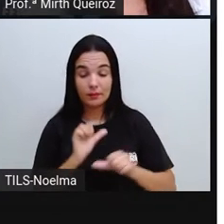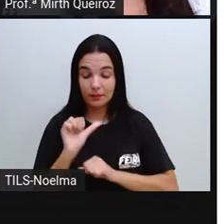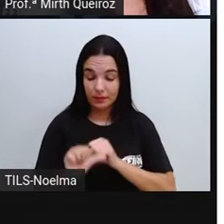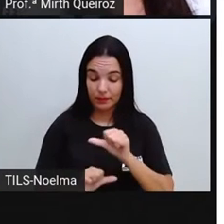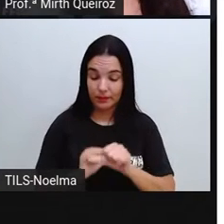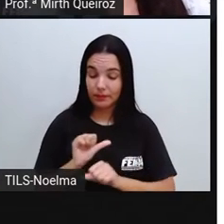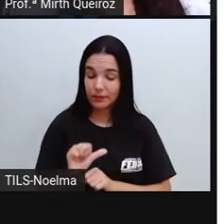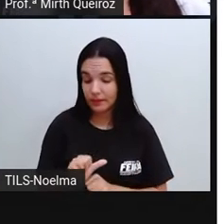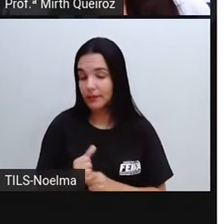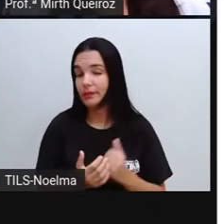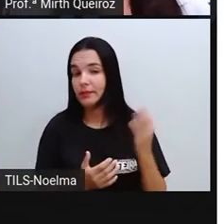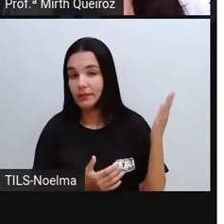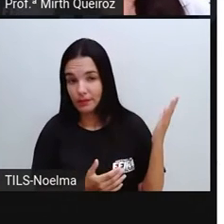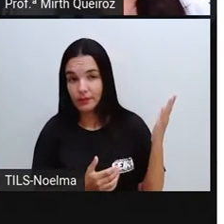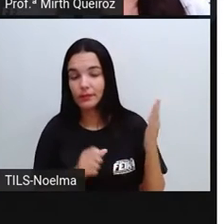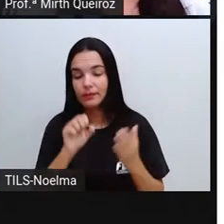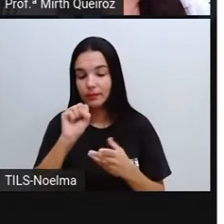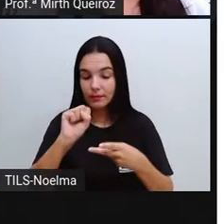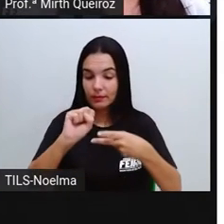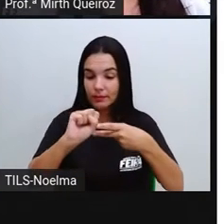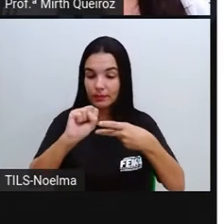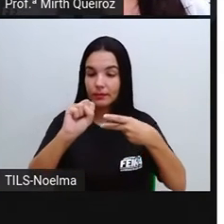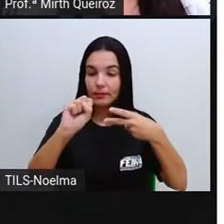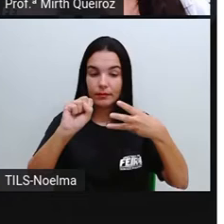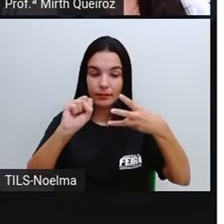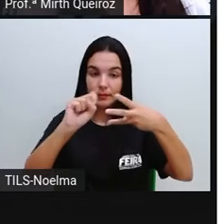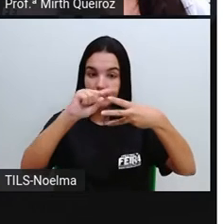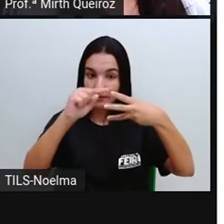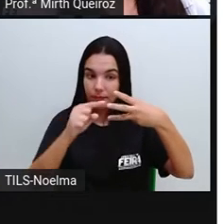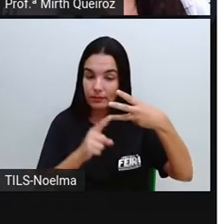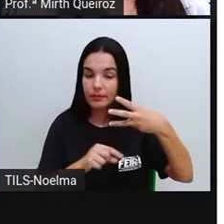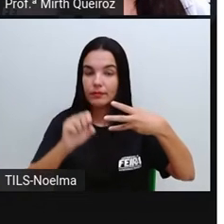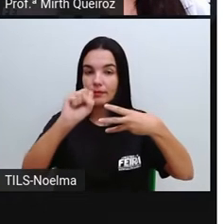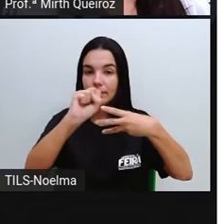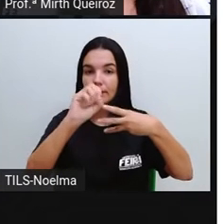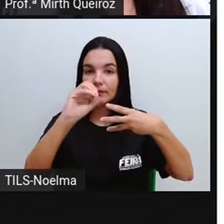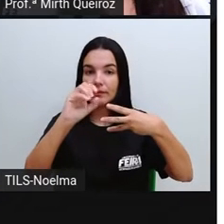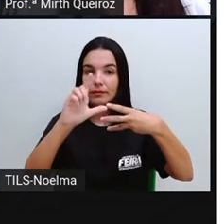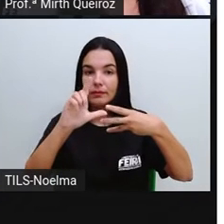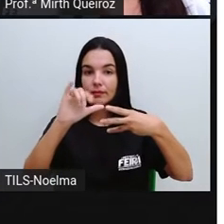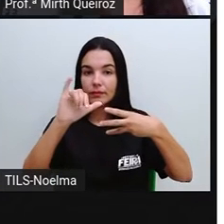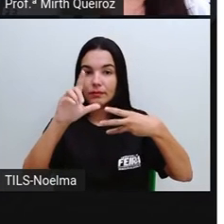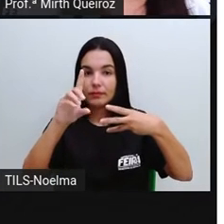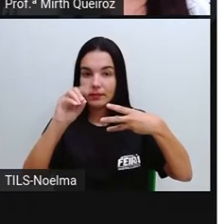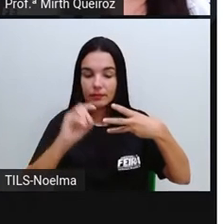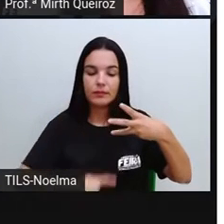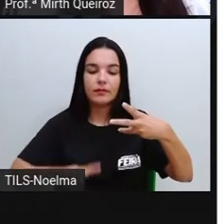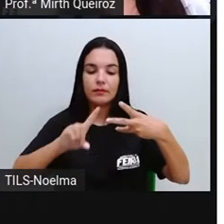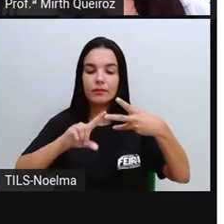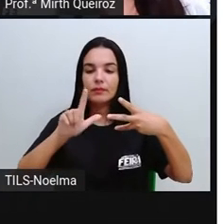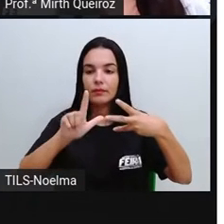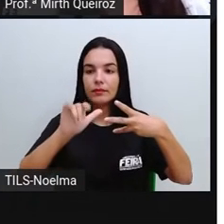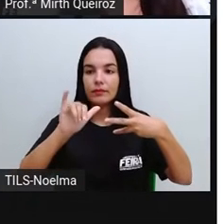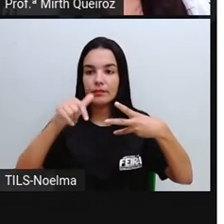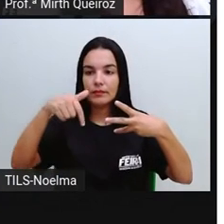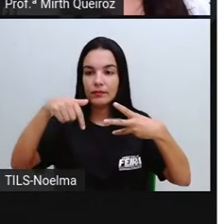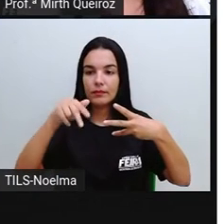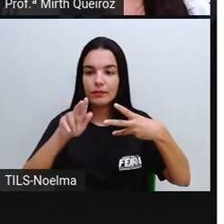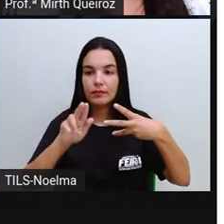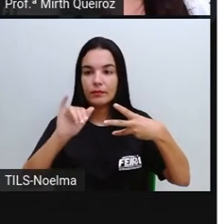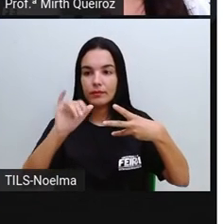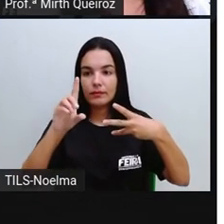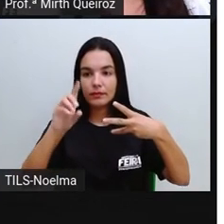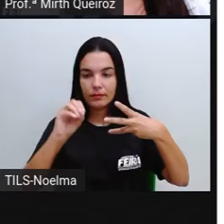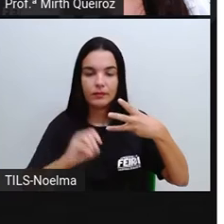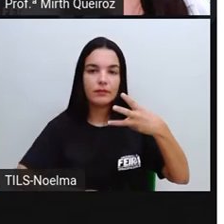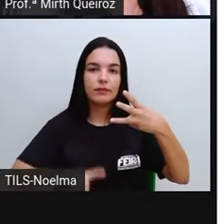de estado físico da água são sólido, líquido e gasoso. Quando elas mudam, né? A gente